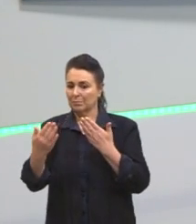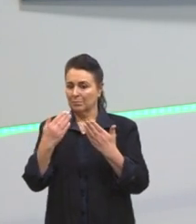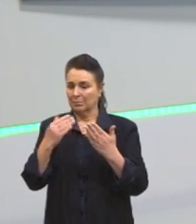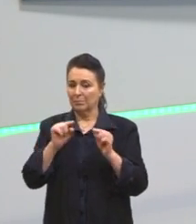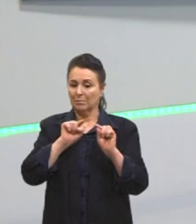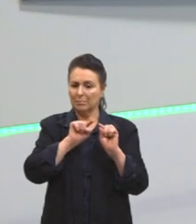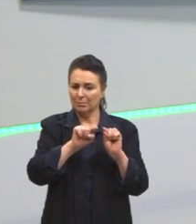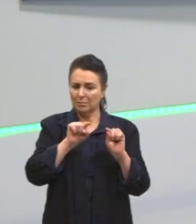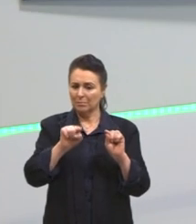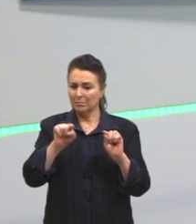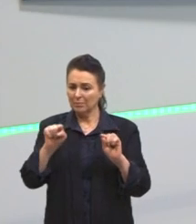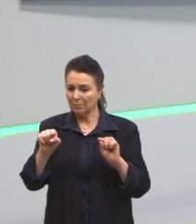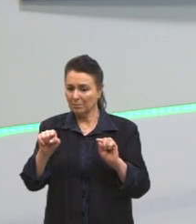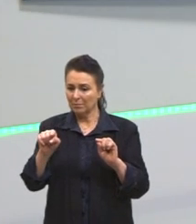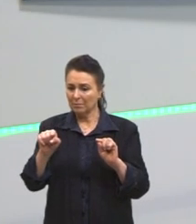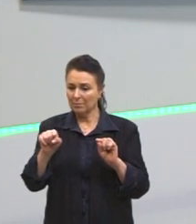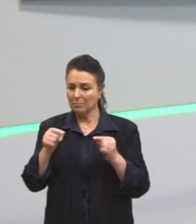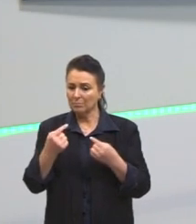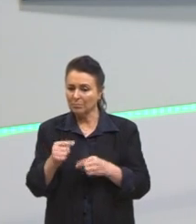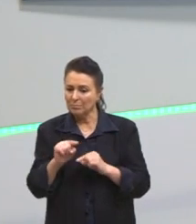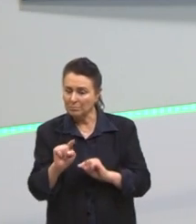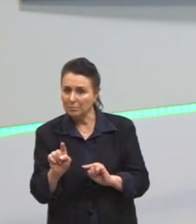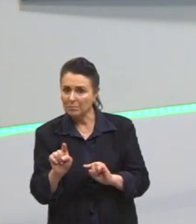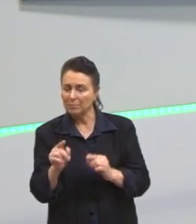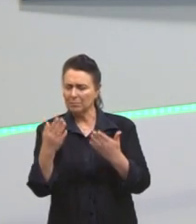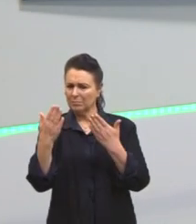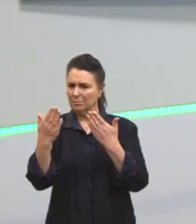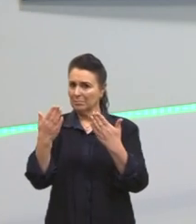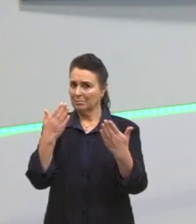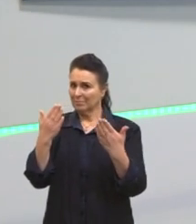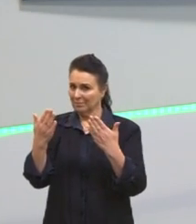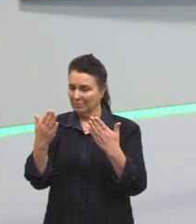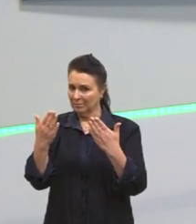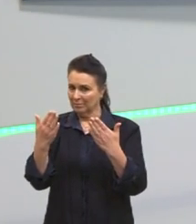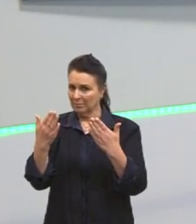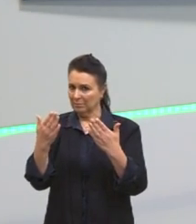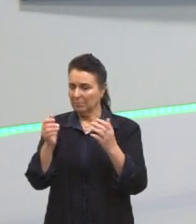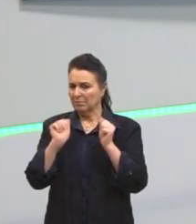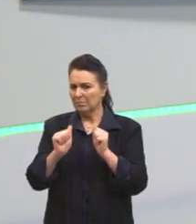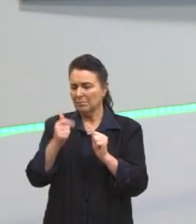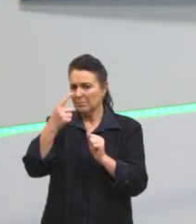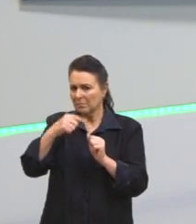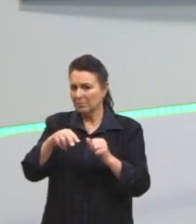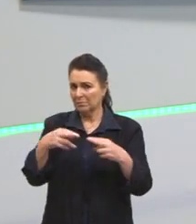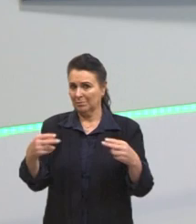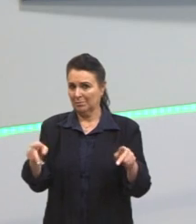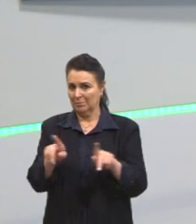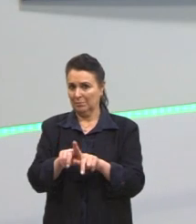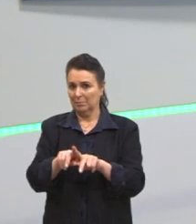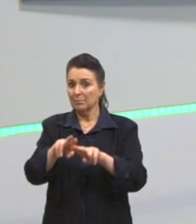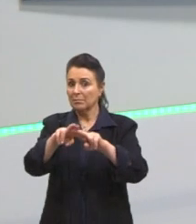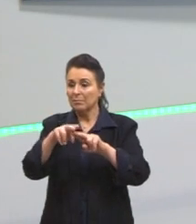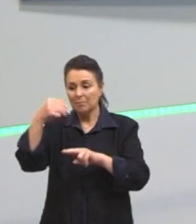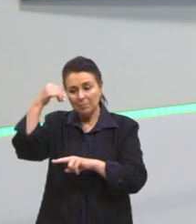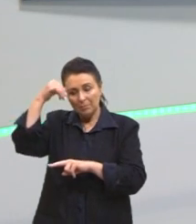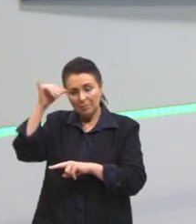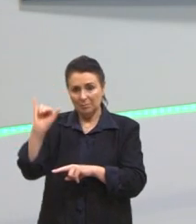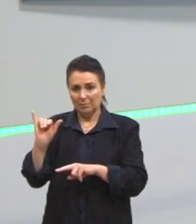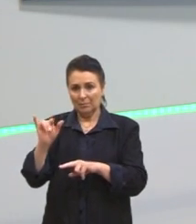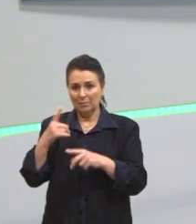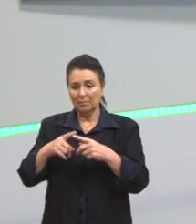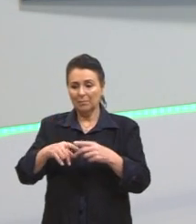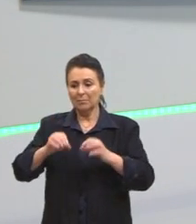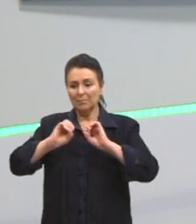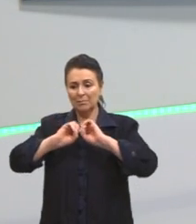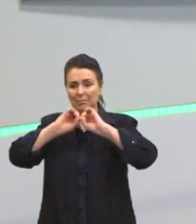ela abre possibilidades. Então, além daquilo que está sendo dito, pode ser outras coisas. E a gente evita dar essas